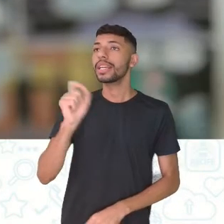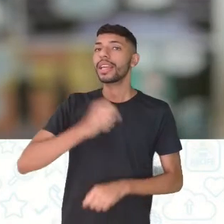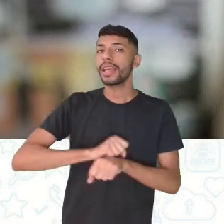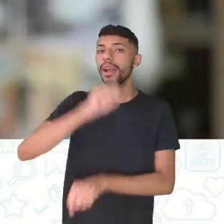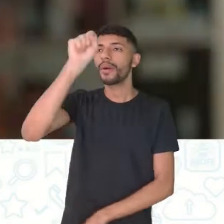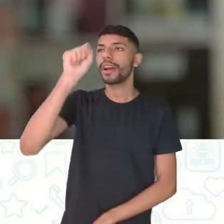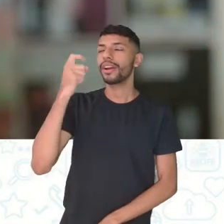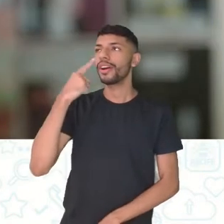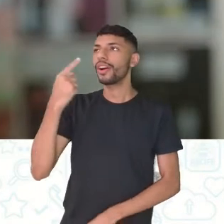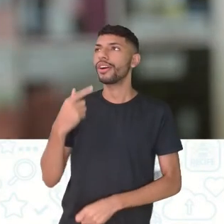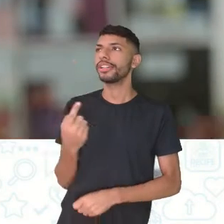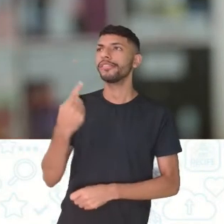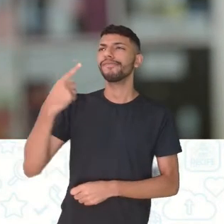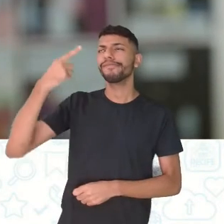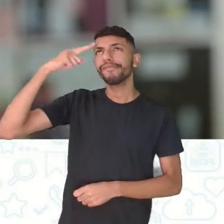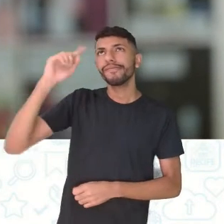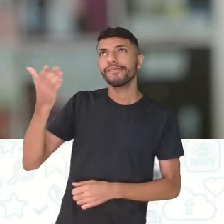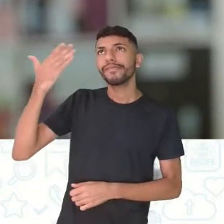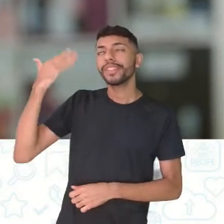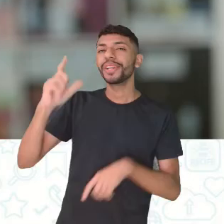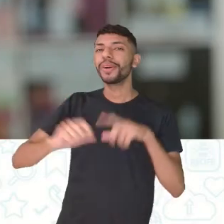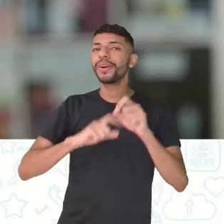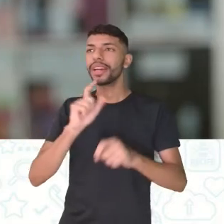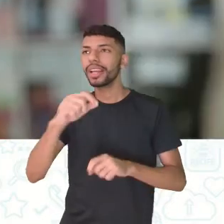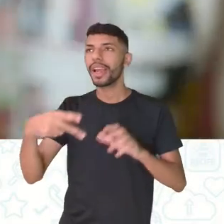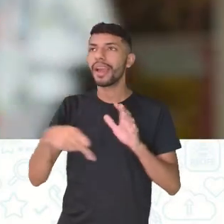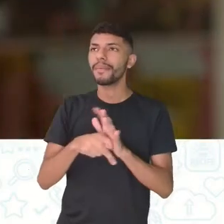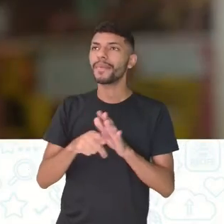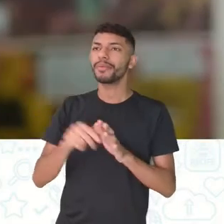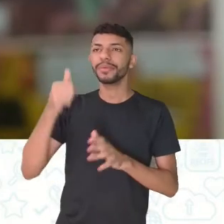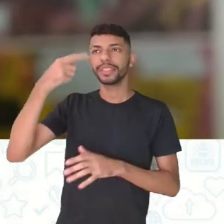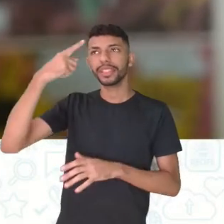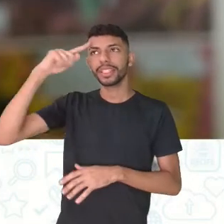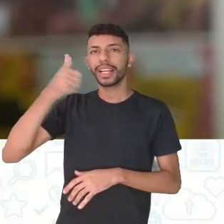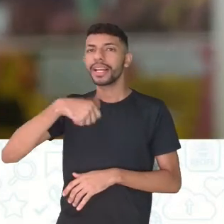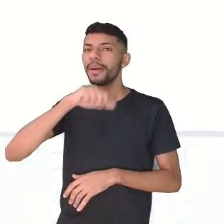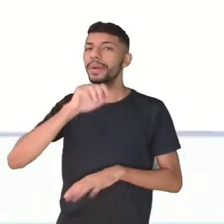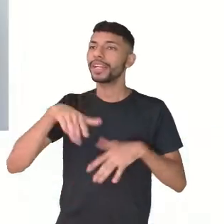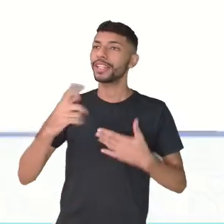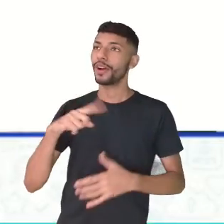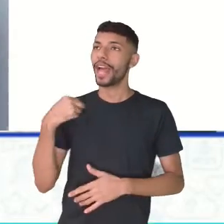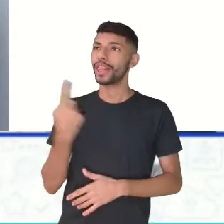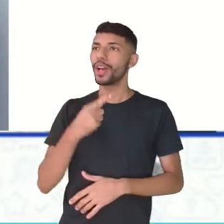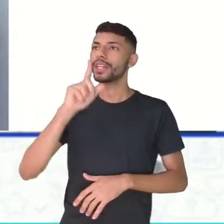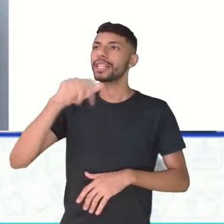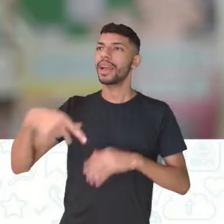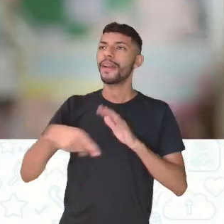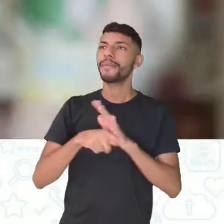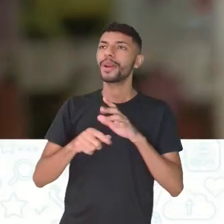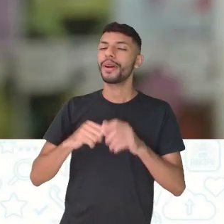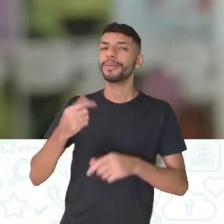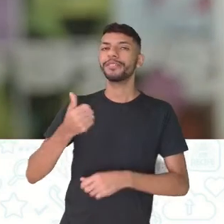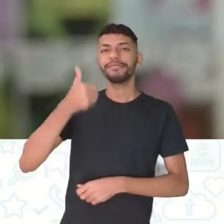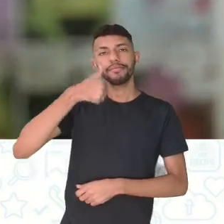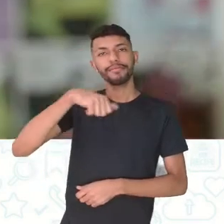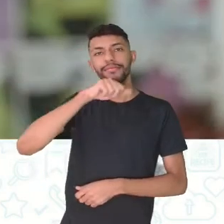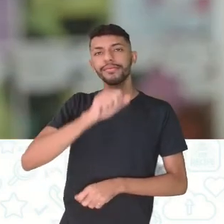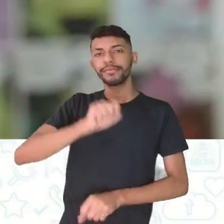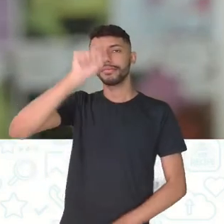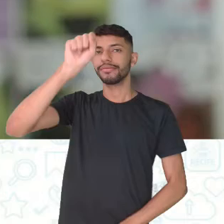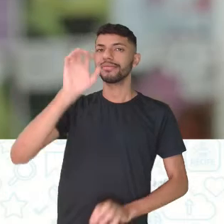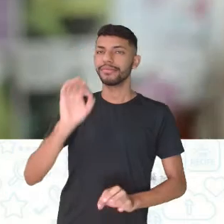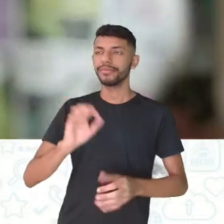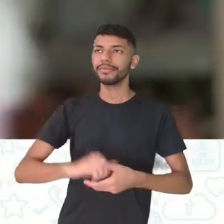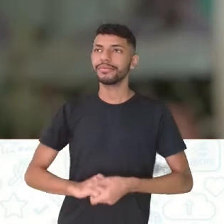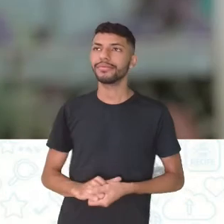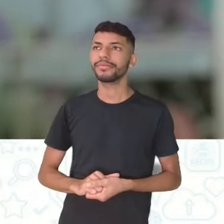Esses dias foi o dia das mães, então, a nossa heroína, na verdade, aí, nossas mães. Não isso? Aqui, cadê? Who